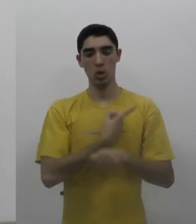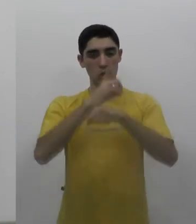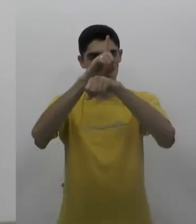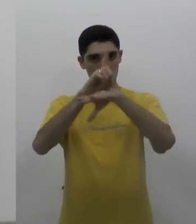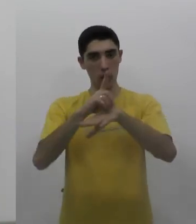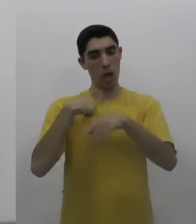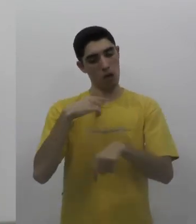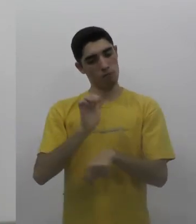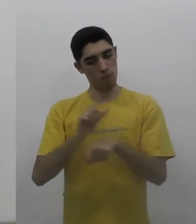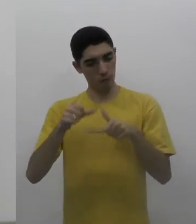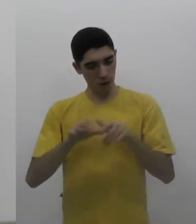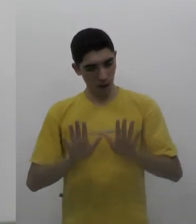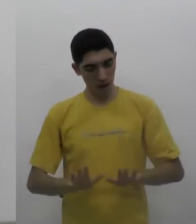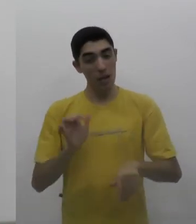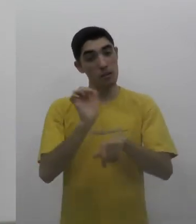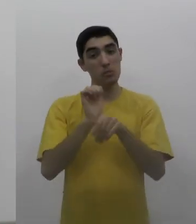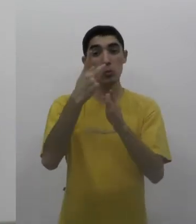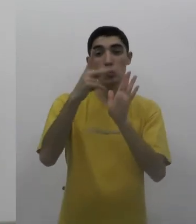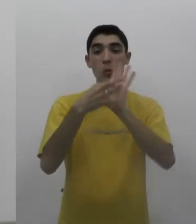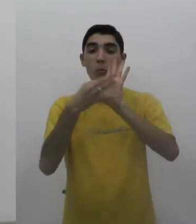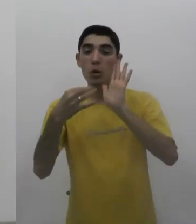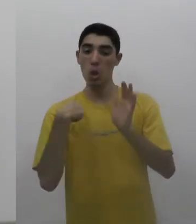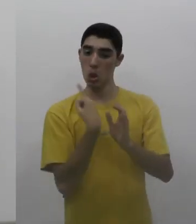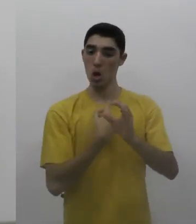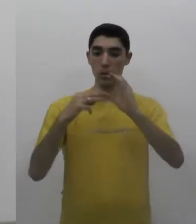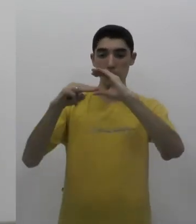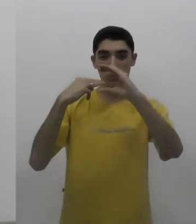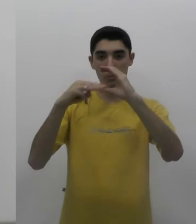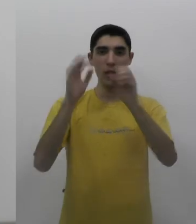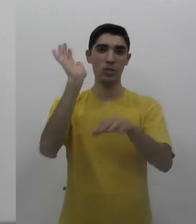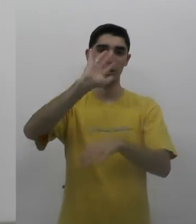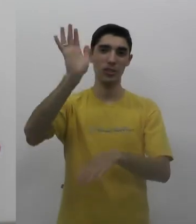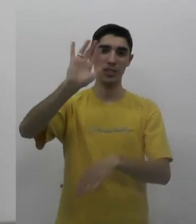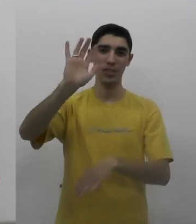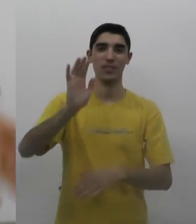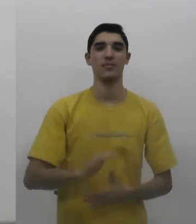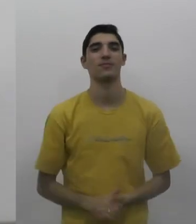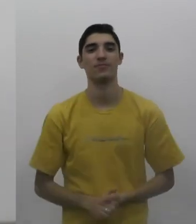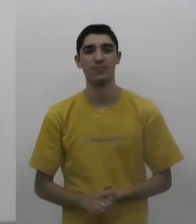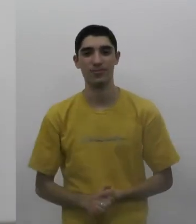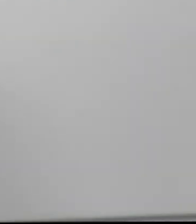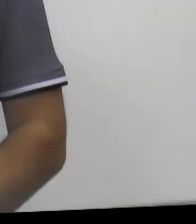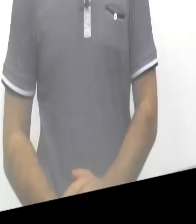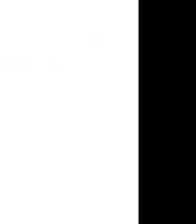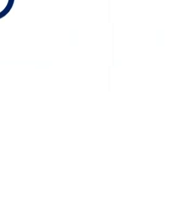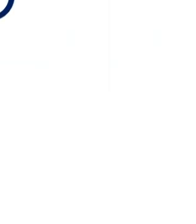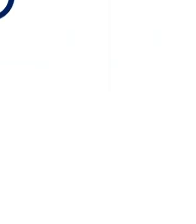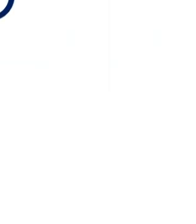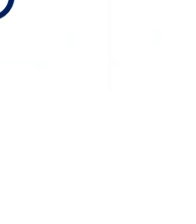diocese. Amigos, eu fico por aqui e aguardamos sempre a sua sugestão aqui no nosso e-mail. Tchau!